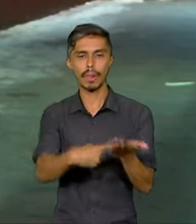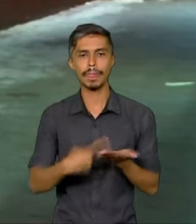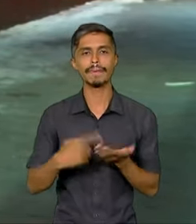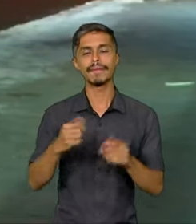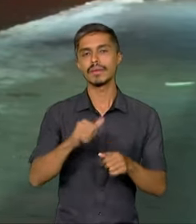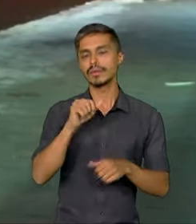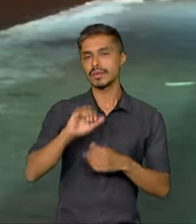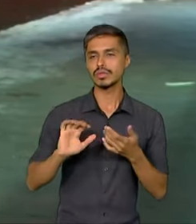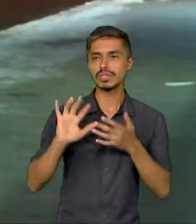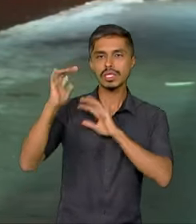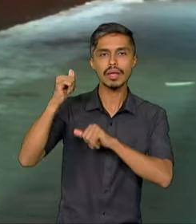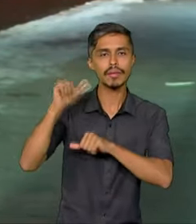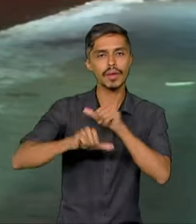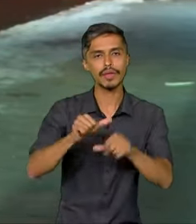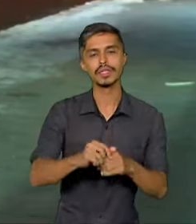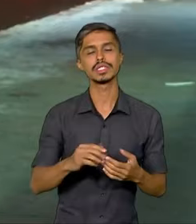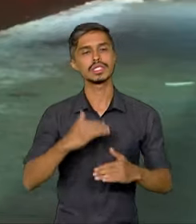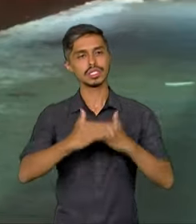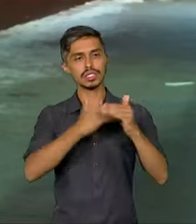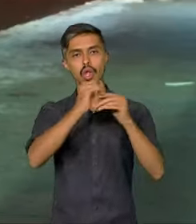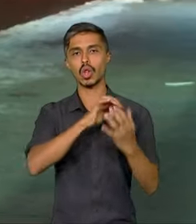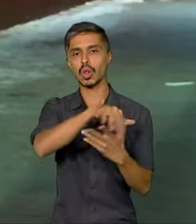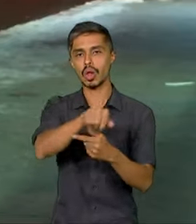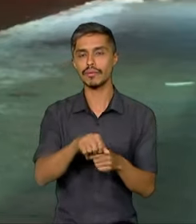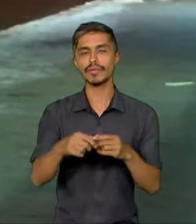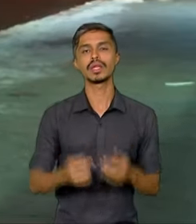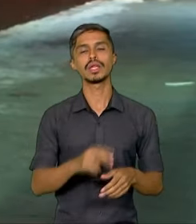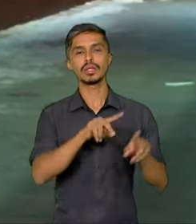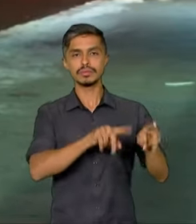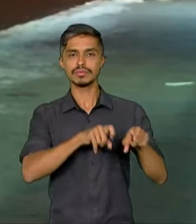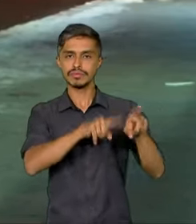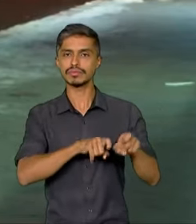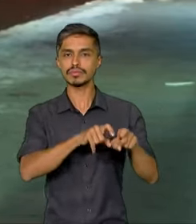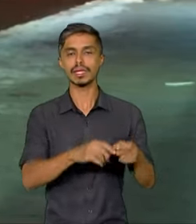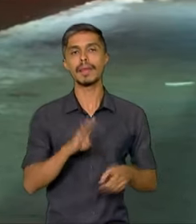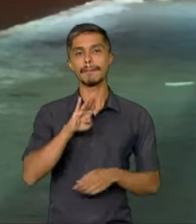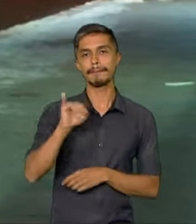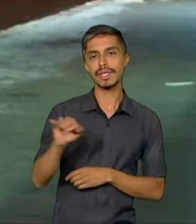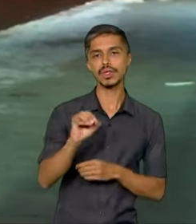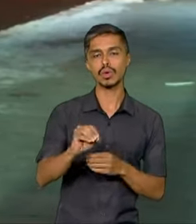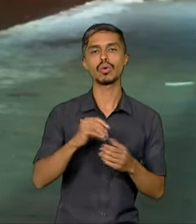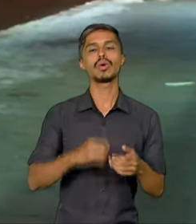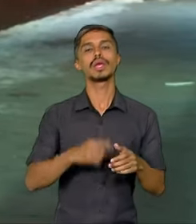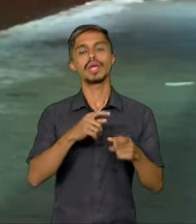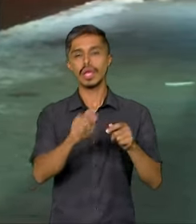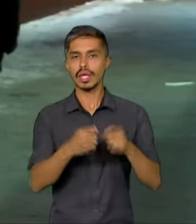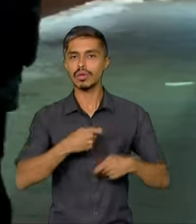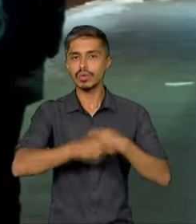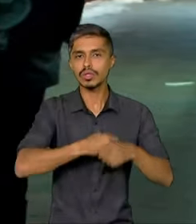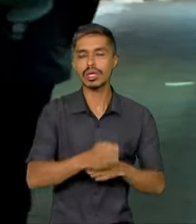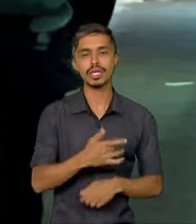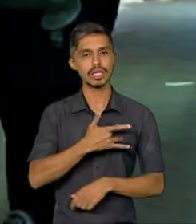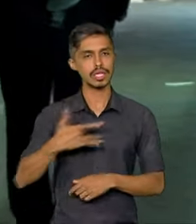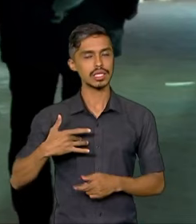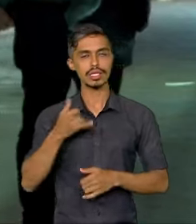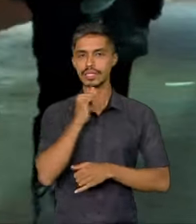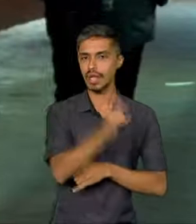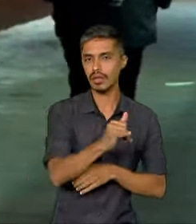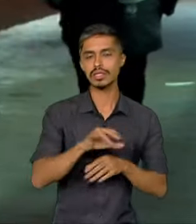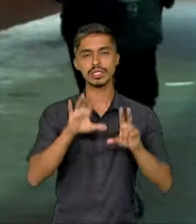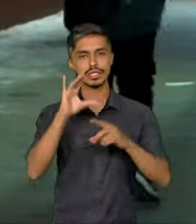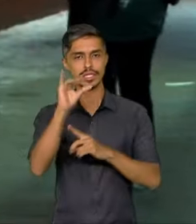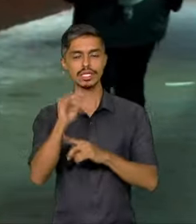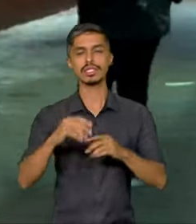mudança do clima, desenvolvimento global, agricultura, bioeconomia, energia, saúde, ciência,